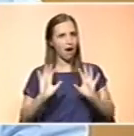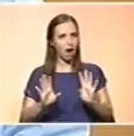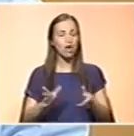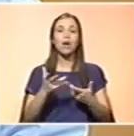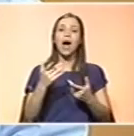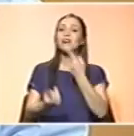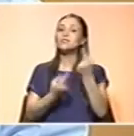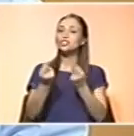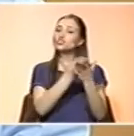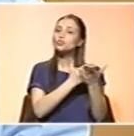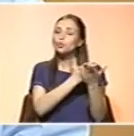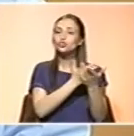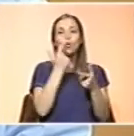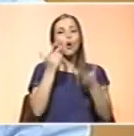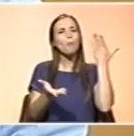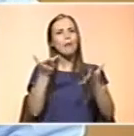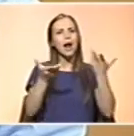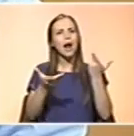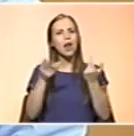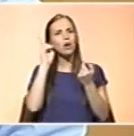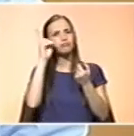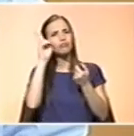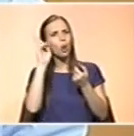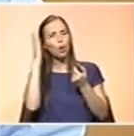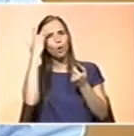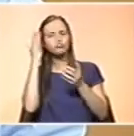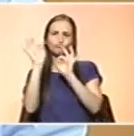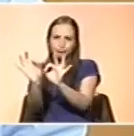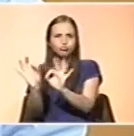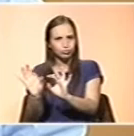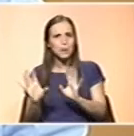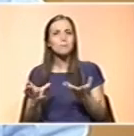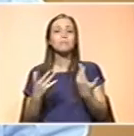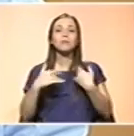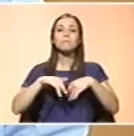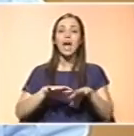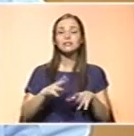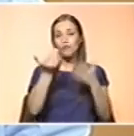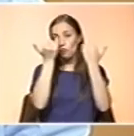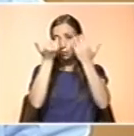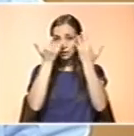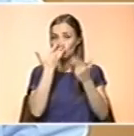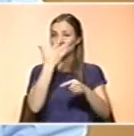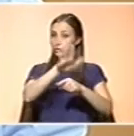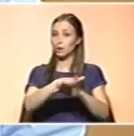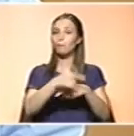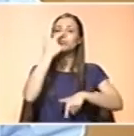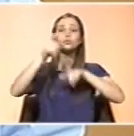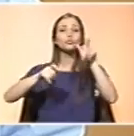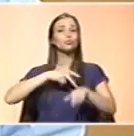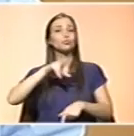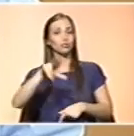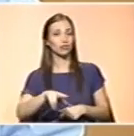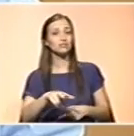esses valores muito seguros. Dados que na população portuguesa